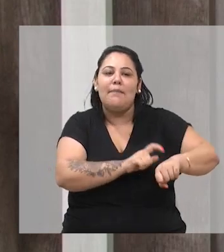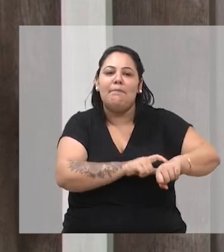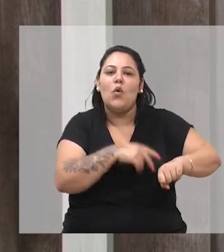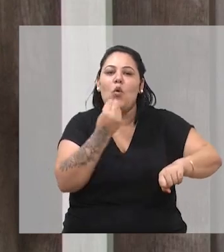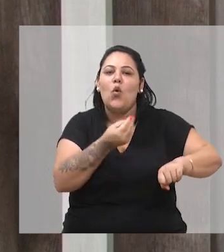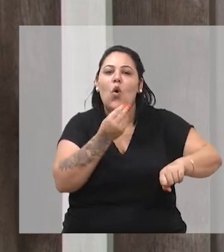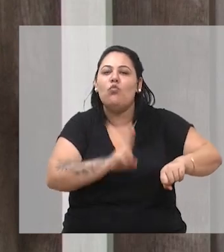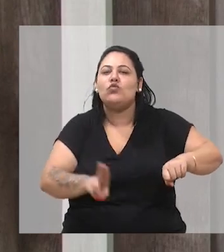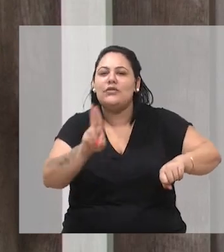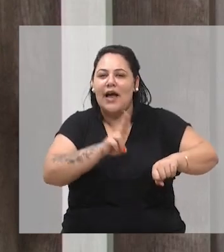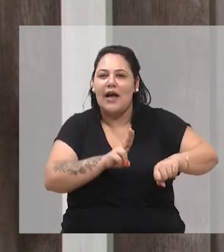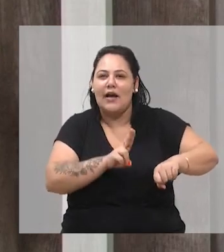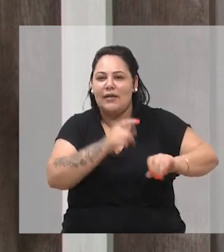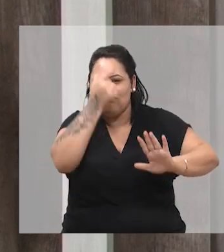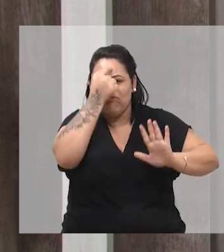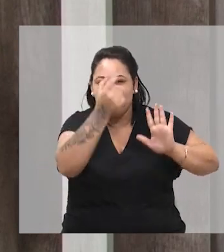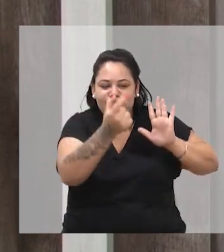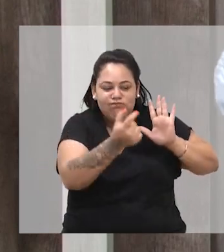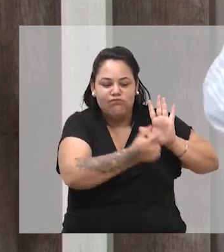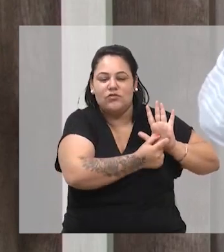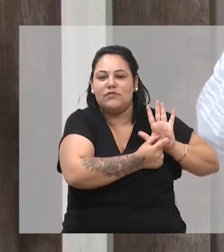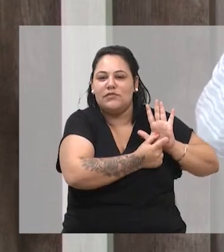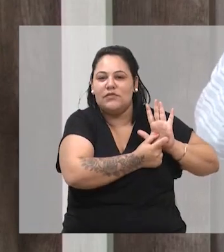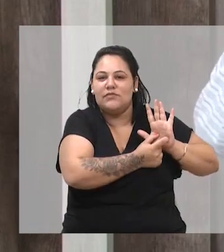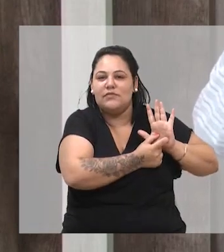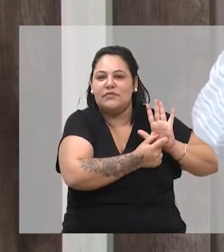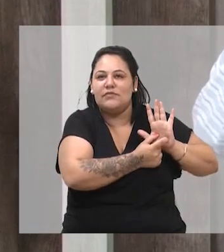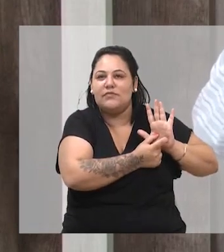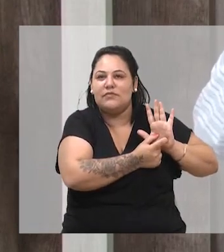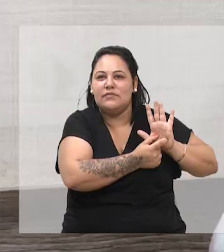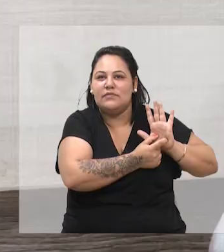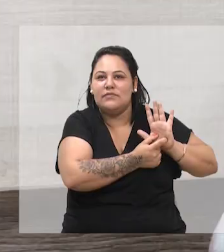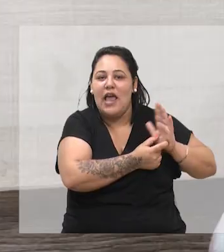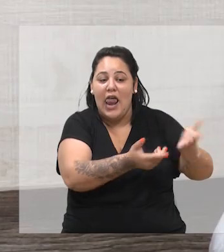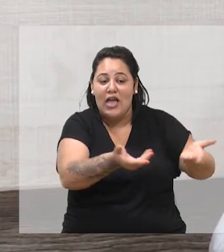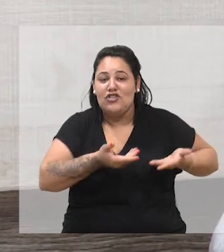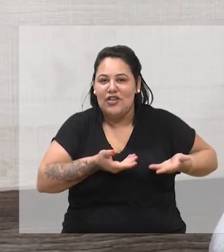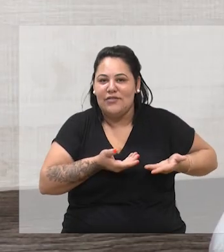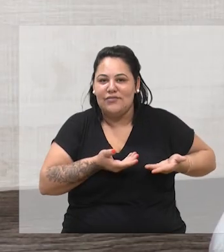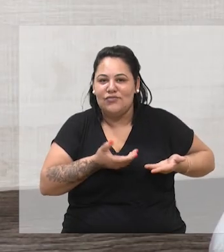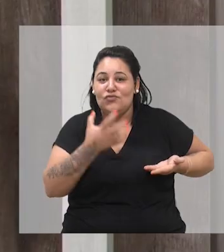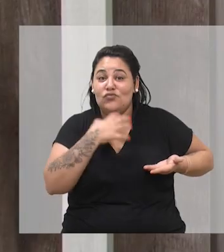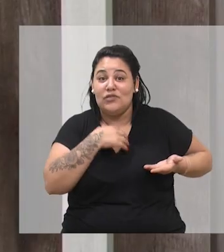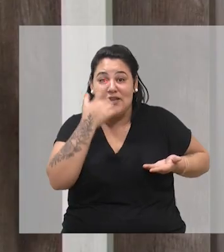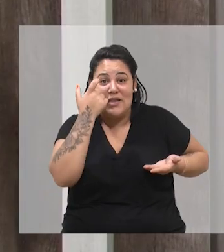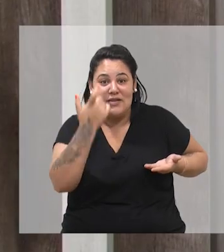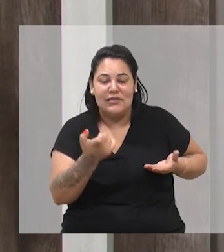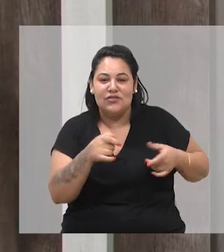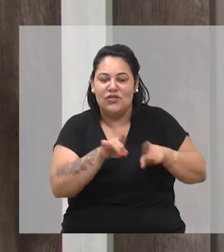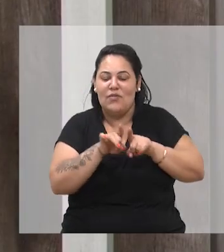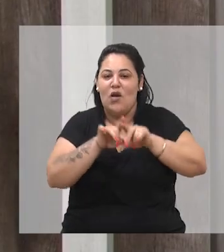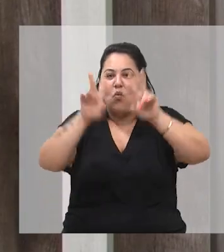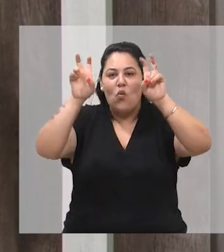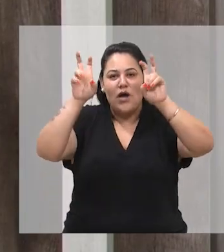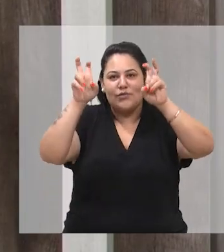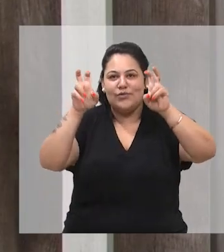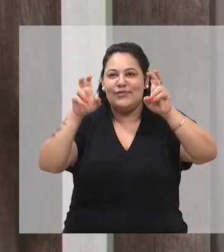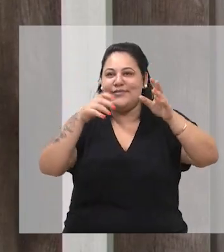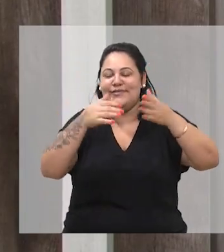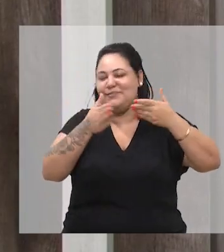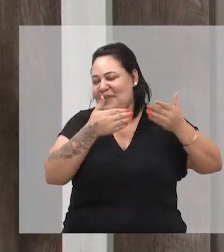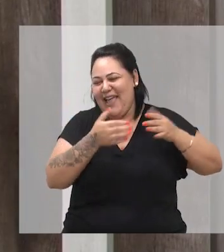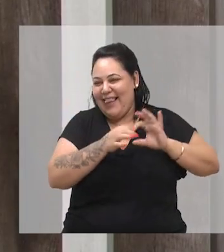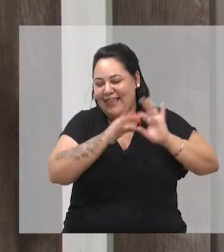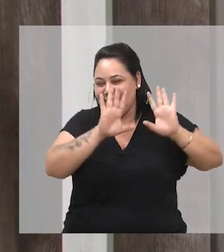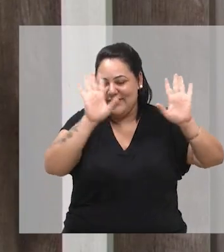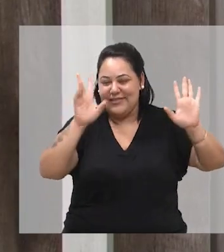a poesia é mais a tua praia, mas tu me disseste que terás uma crônica. Então gostaria das explicações nesse sentido